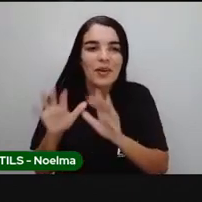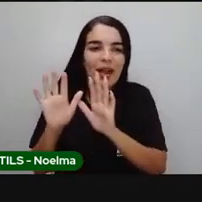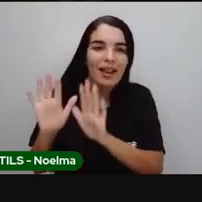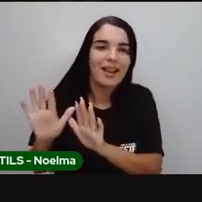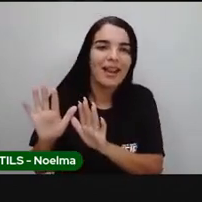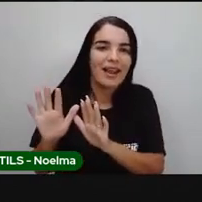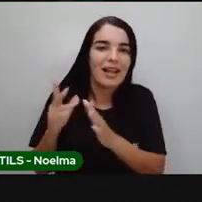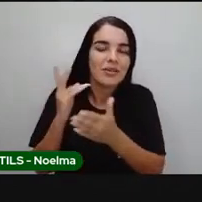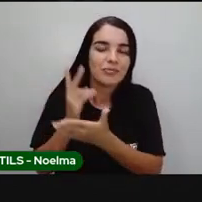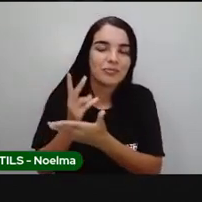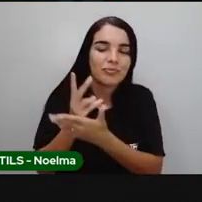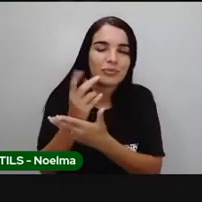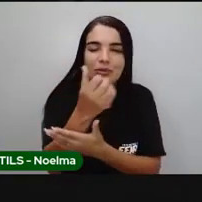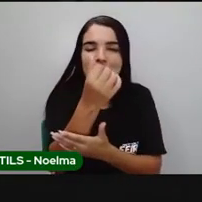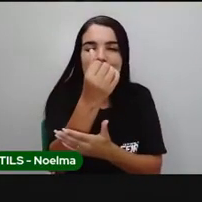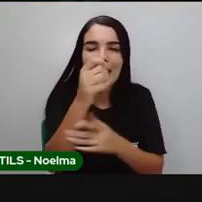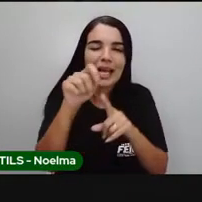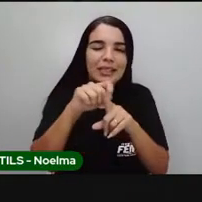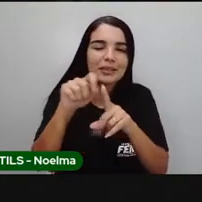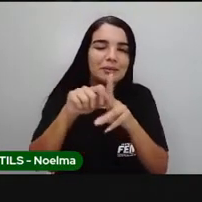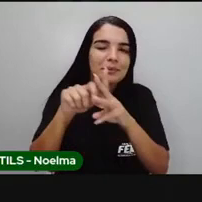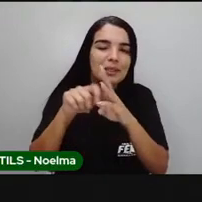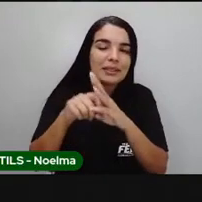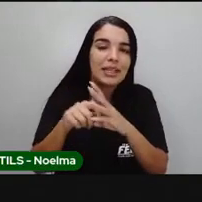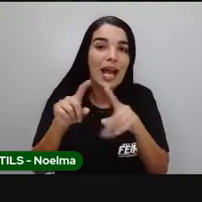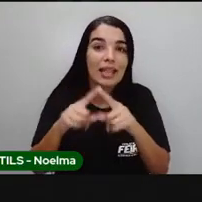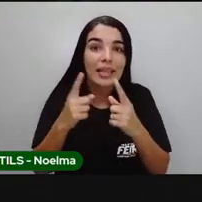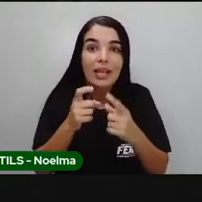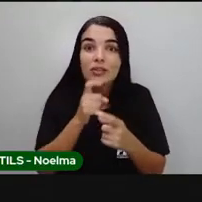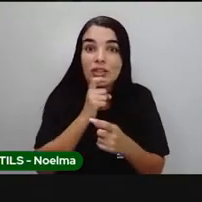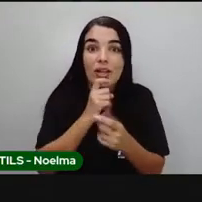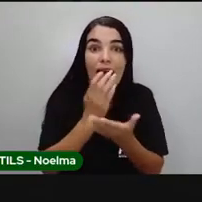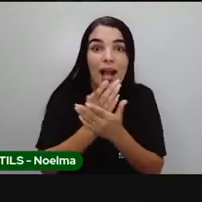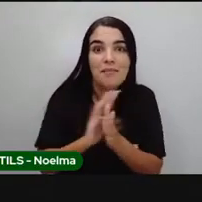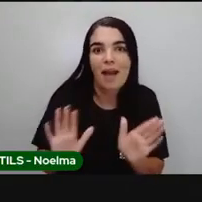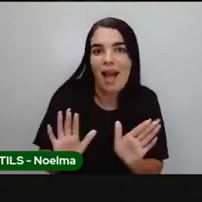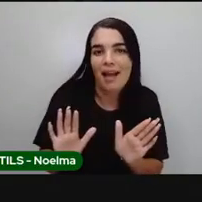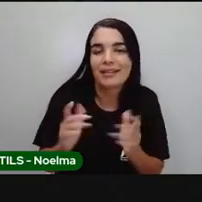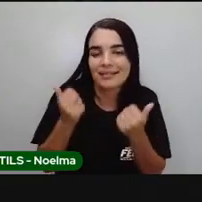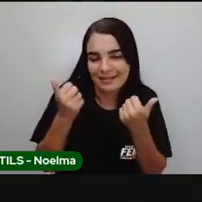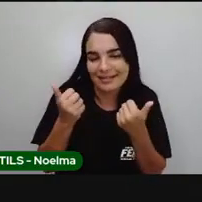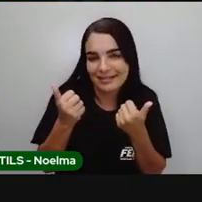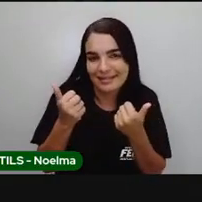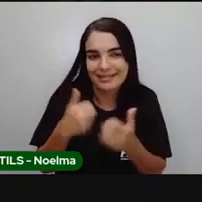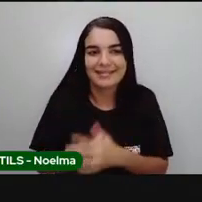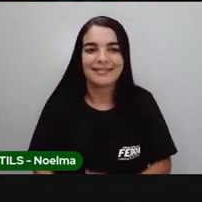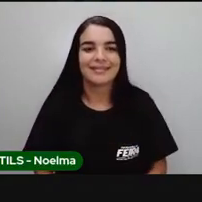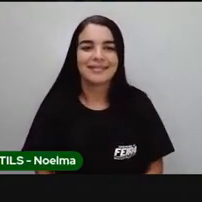aí por um longo período, até que o ambiente seja favorável a eles.